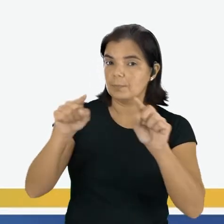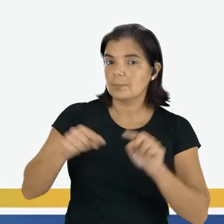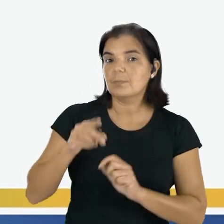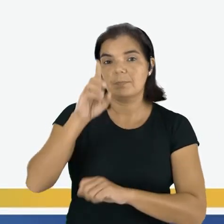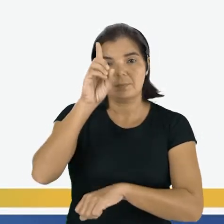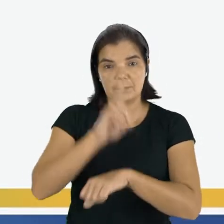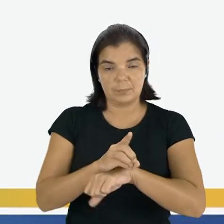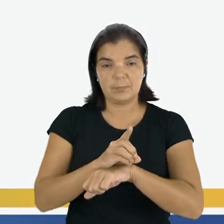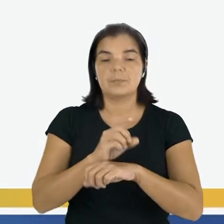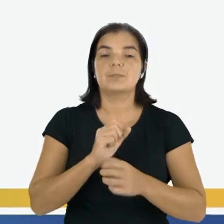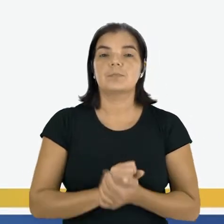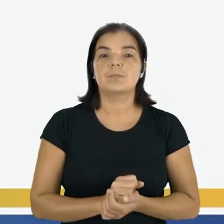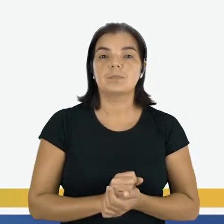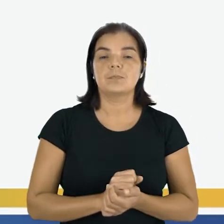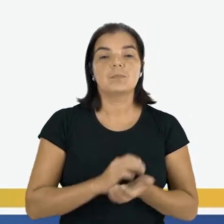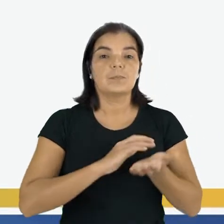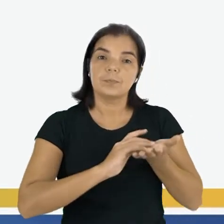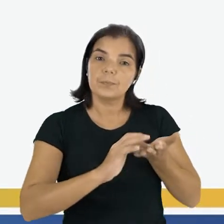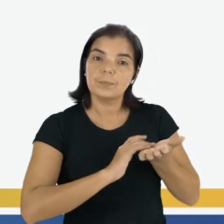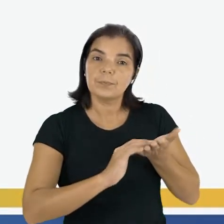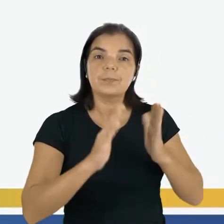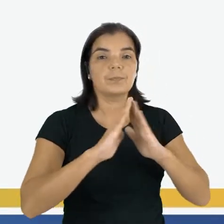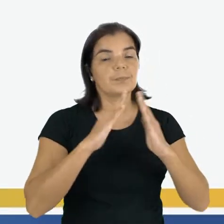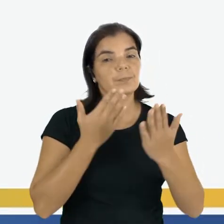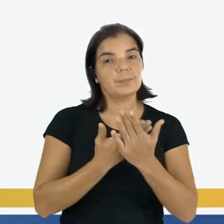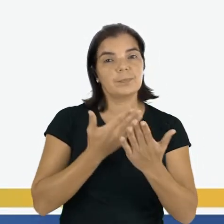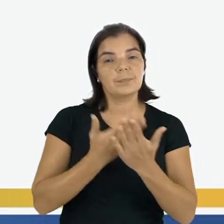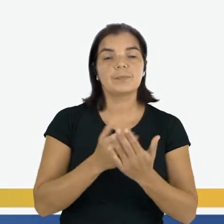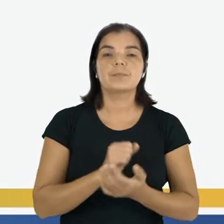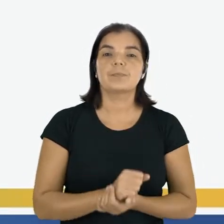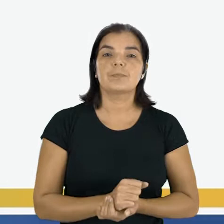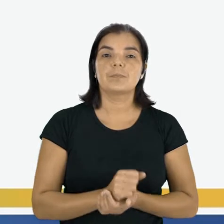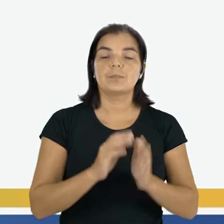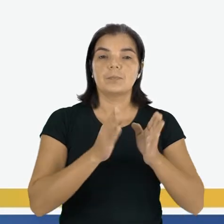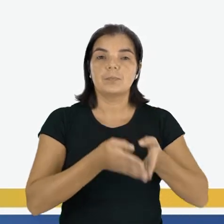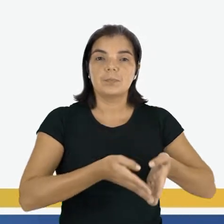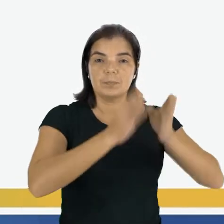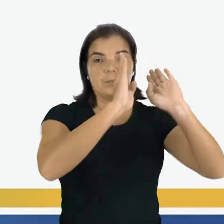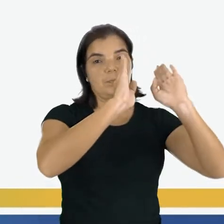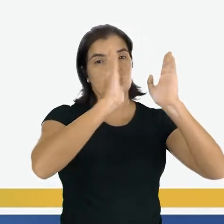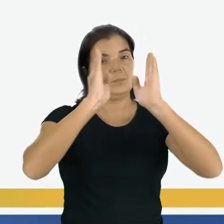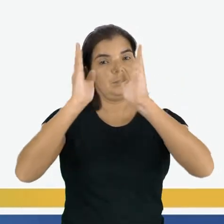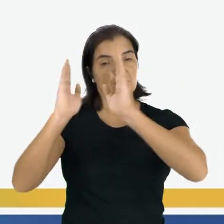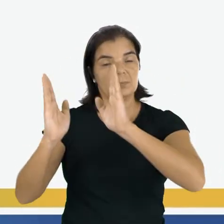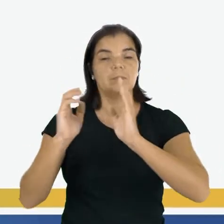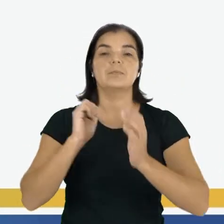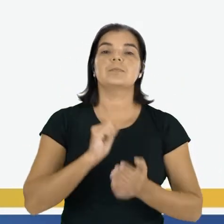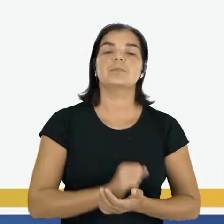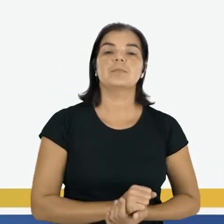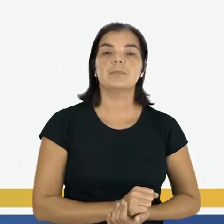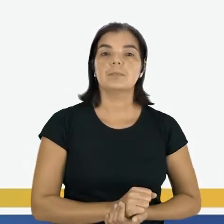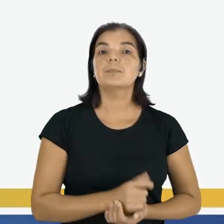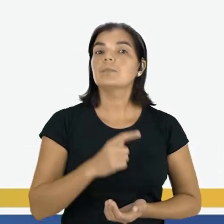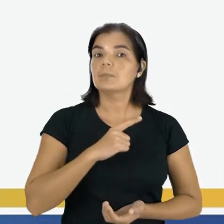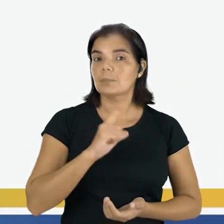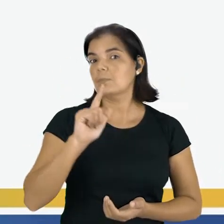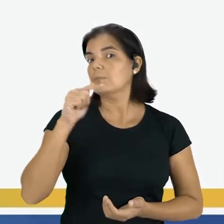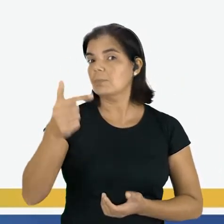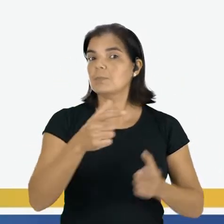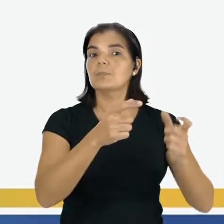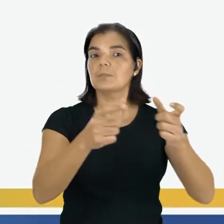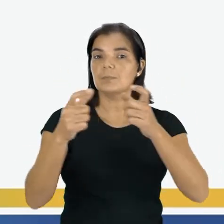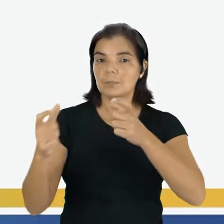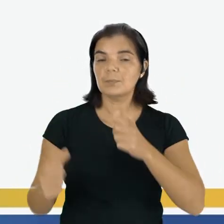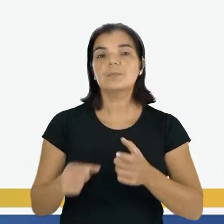diretoria, tem a secretaria da escola, tem a biblioteca e tem outros